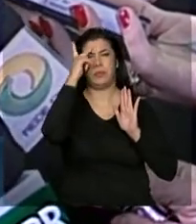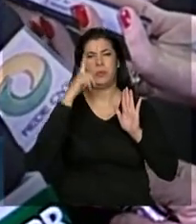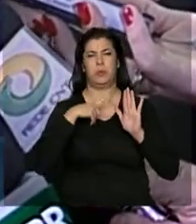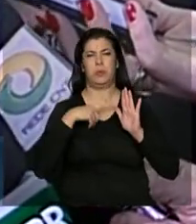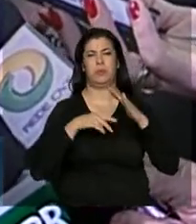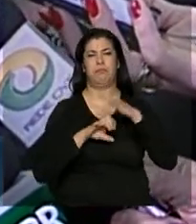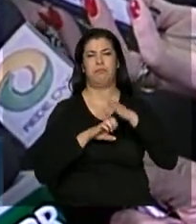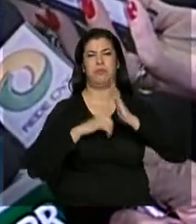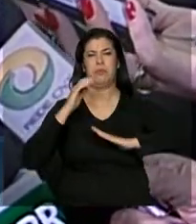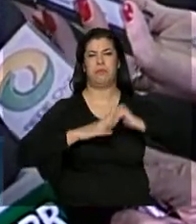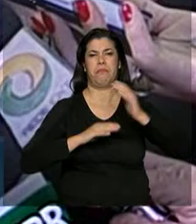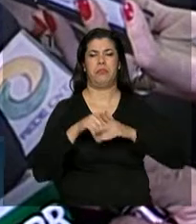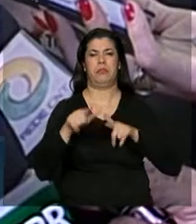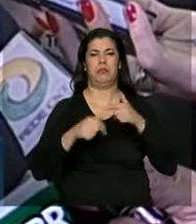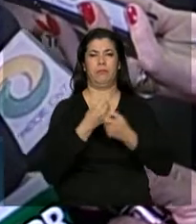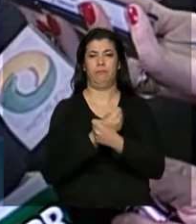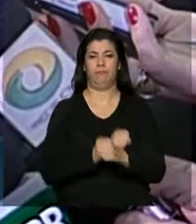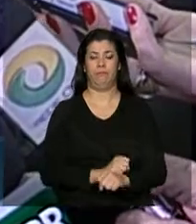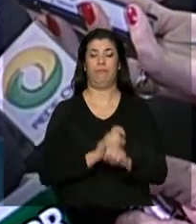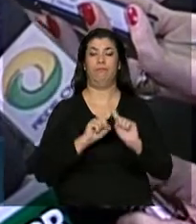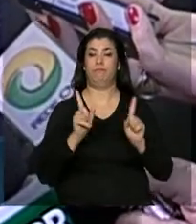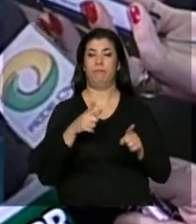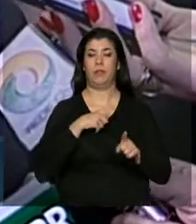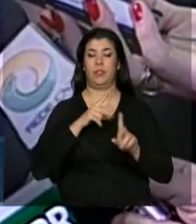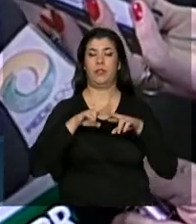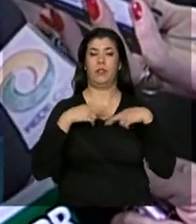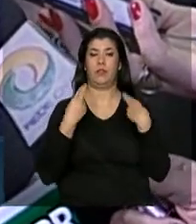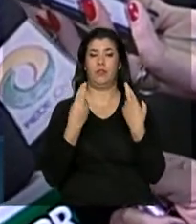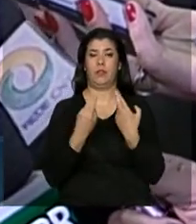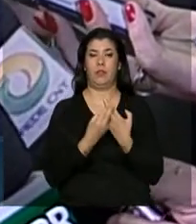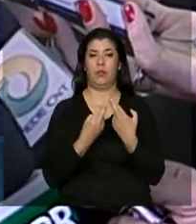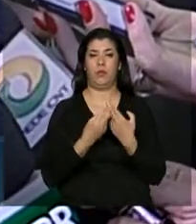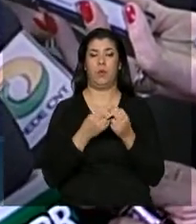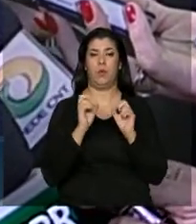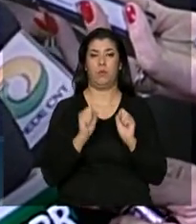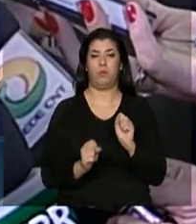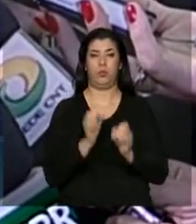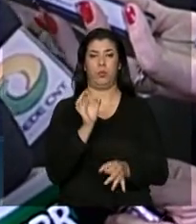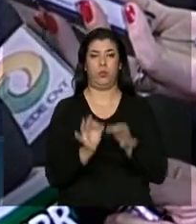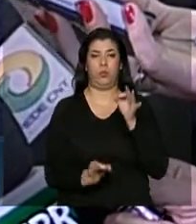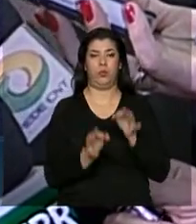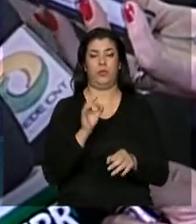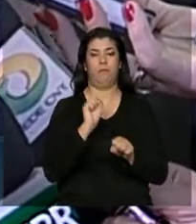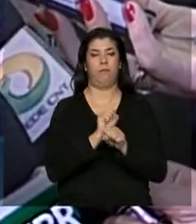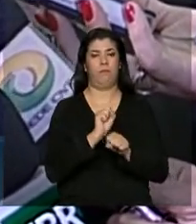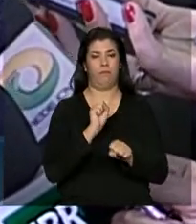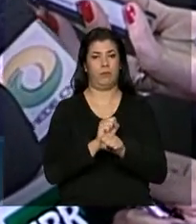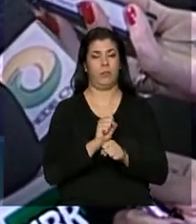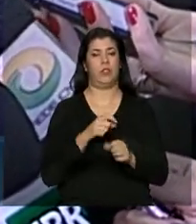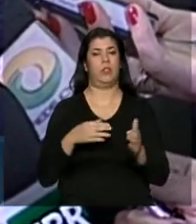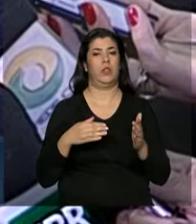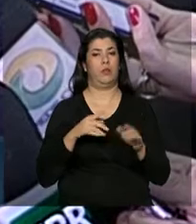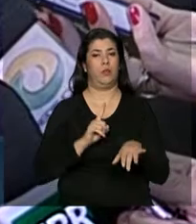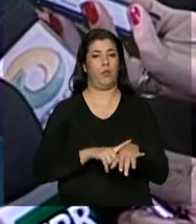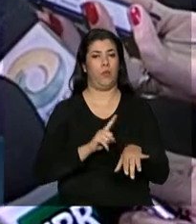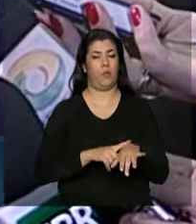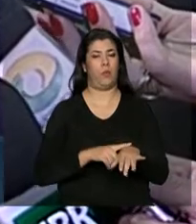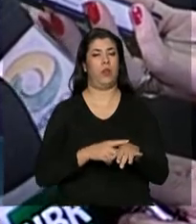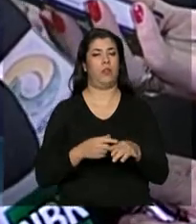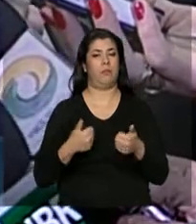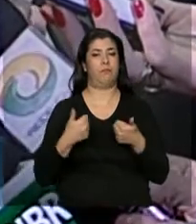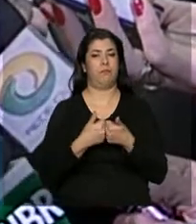Já estivemos em reunião com o próprio Judiciário e esperamos que, num prazo não muito longo, nós possamos